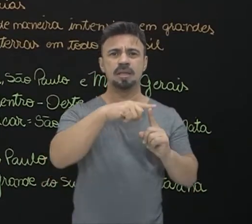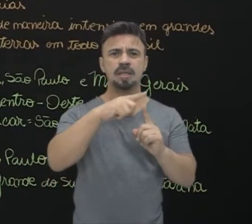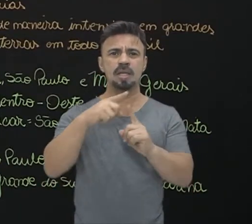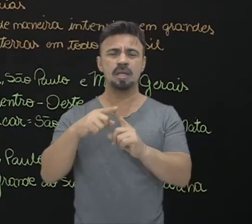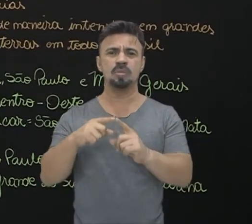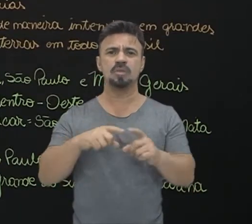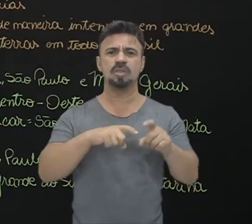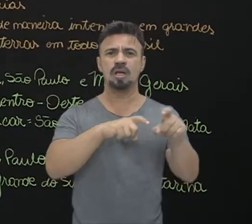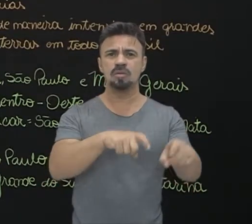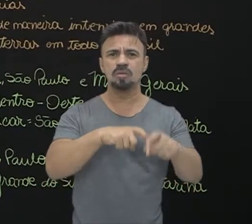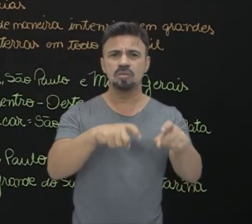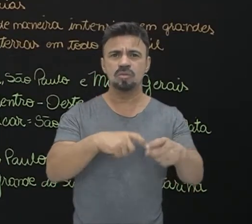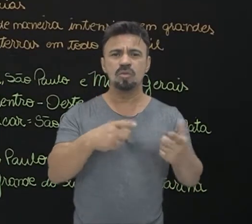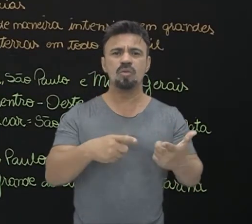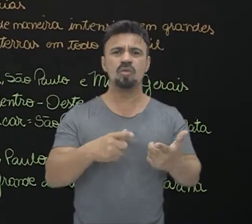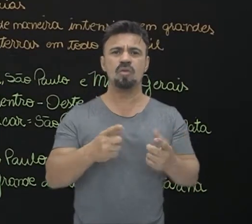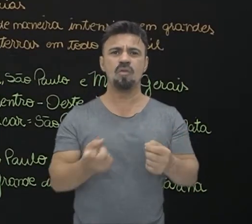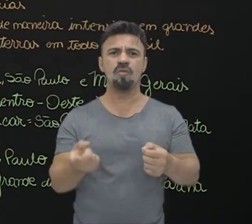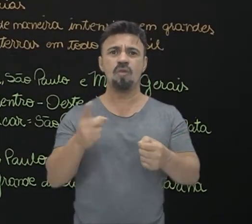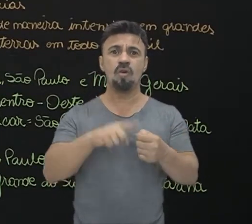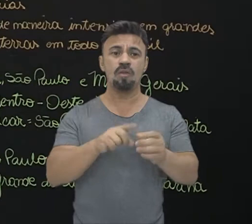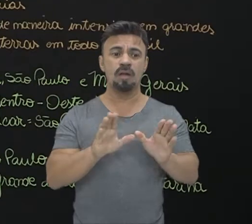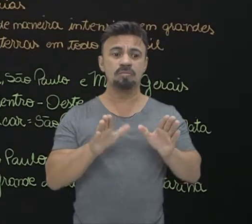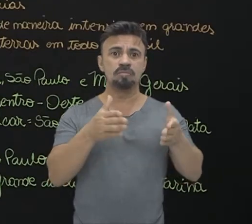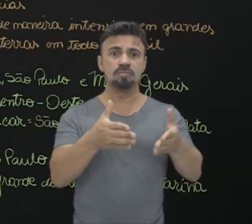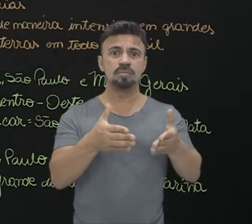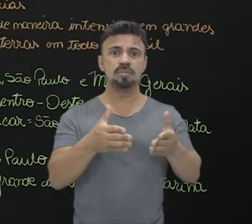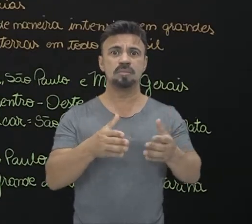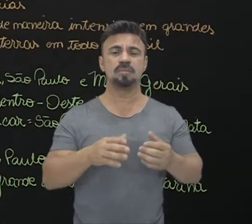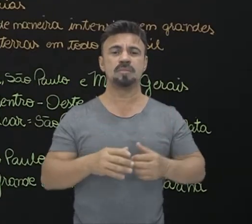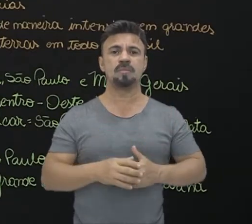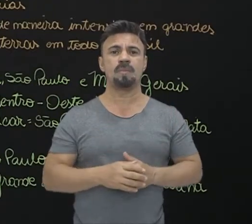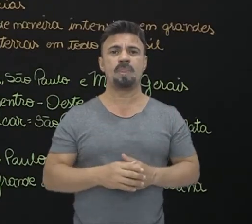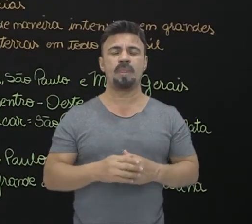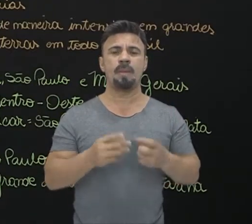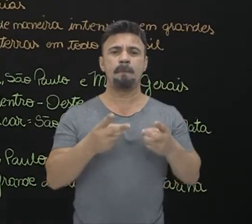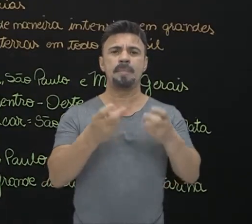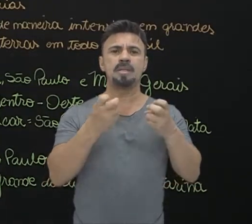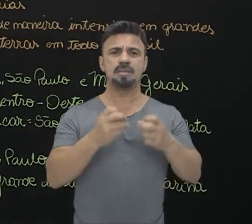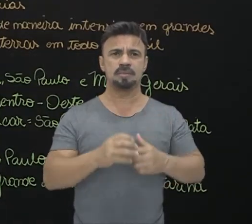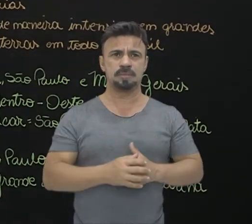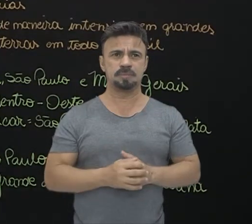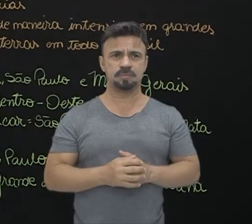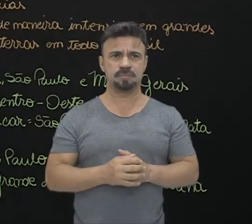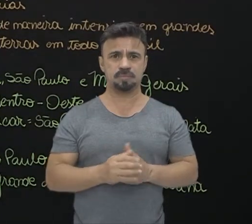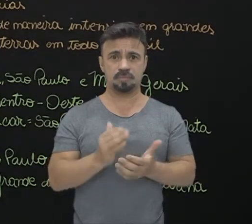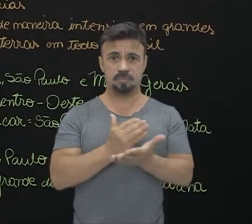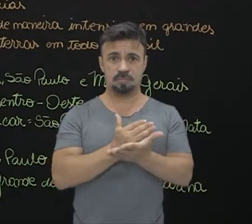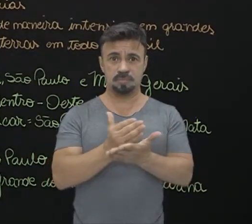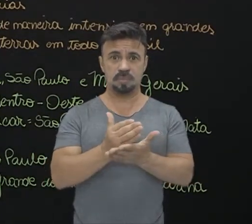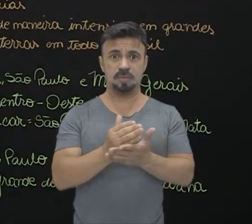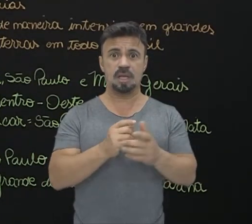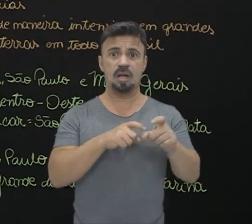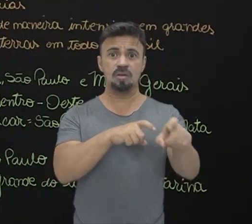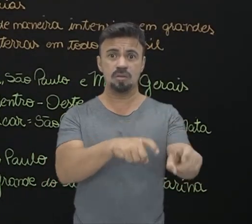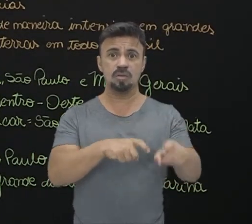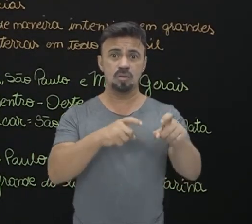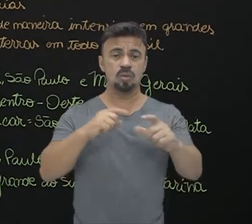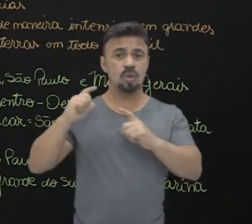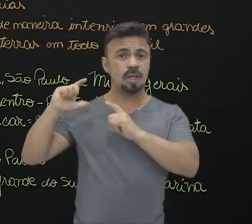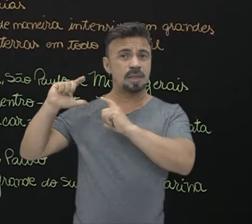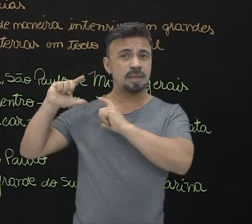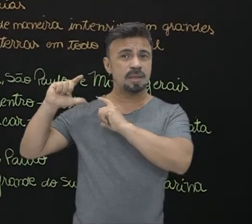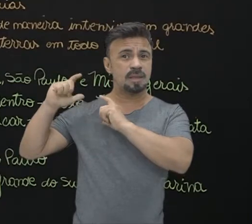agricultura pautados para algum determinado ponto. Percebam comigo aqui. Vamos começar com a agricultura tradicional.